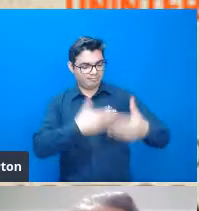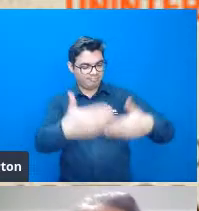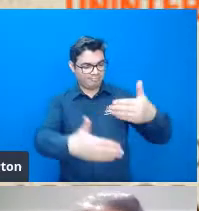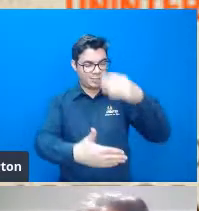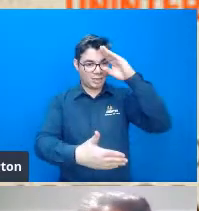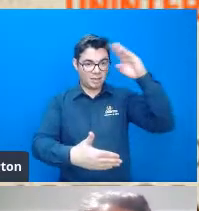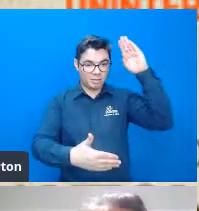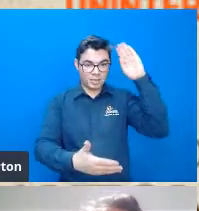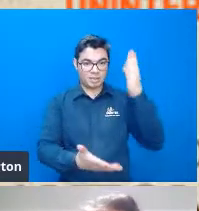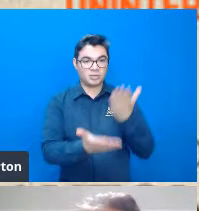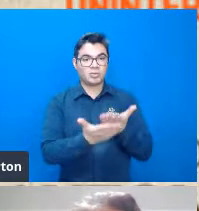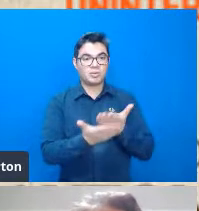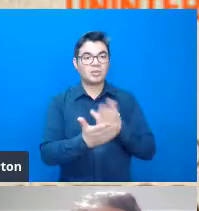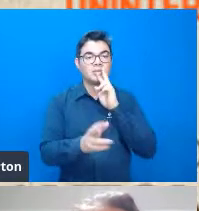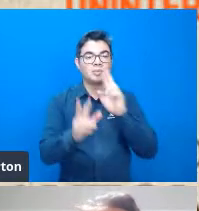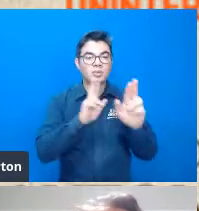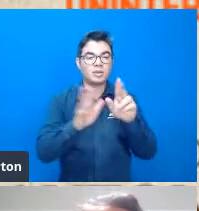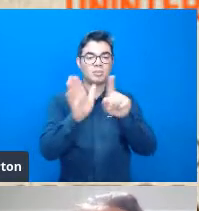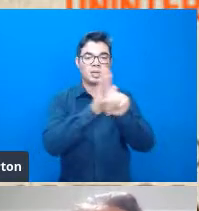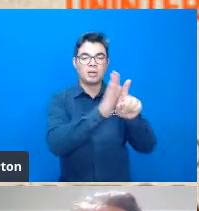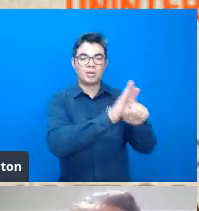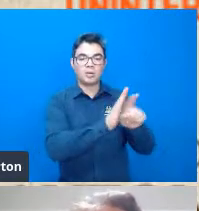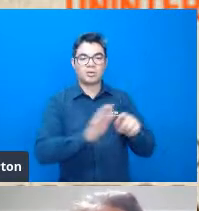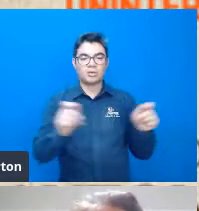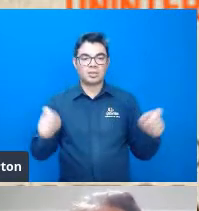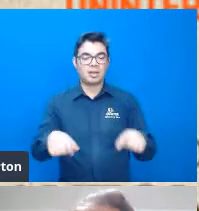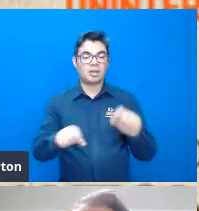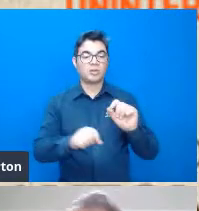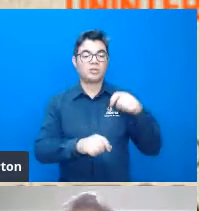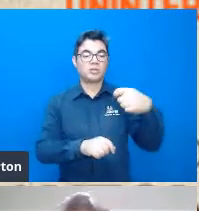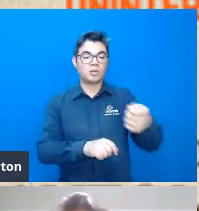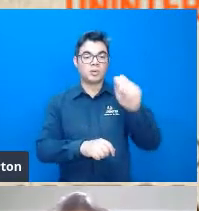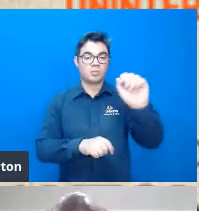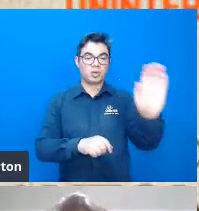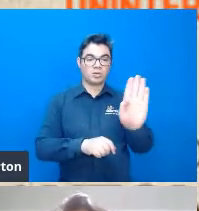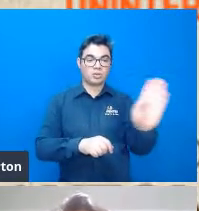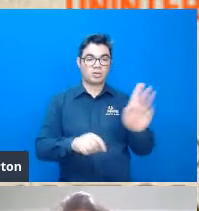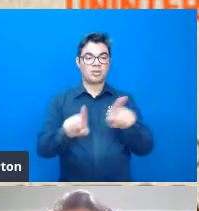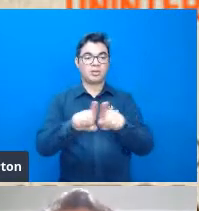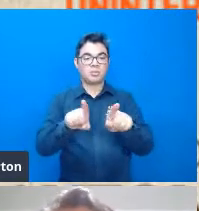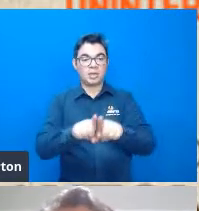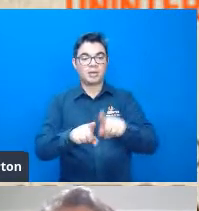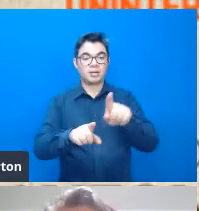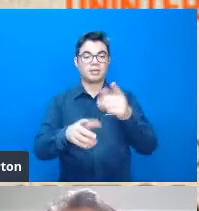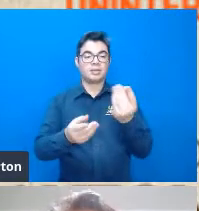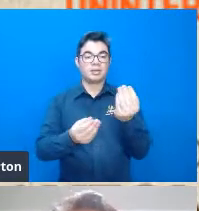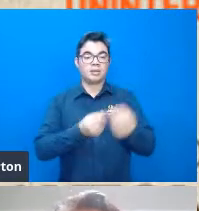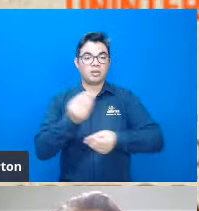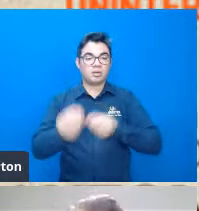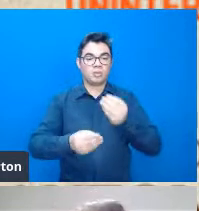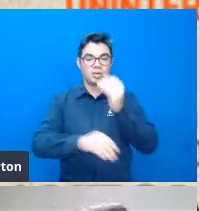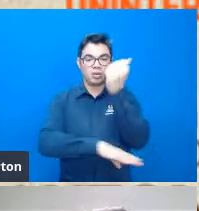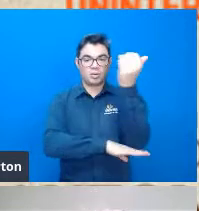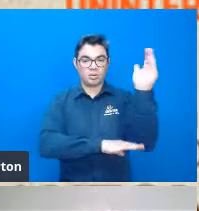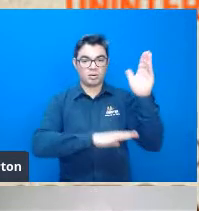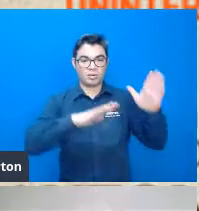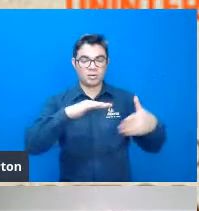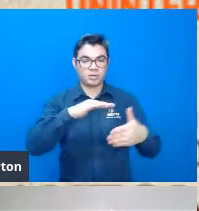acadêmica, né, para tentar responder perguntas sobre biologia e mais especificamente sobre a ecologia.